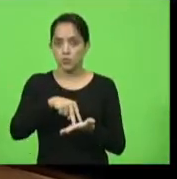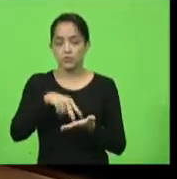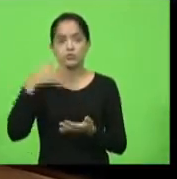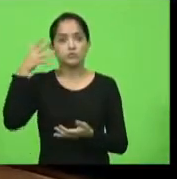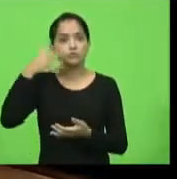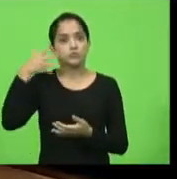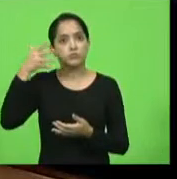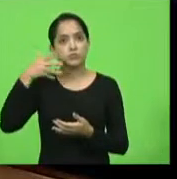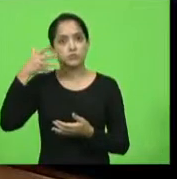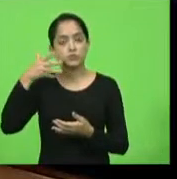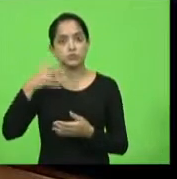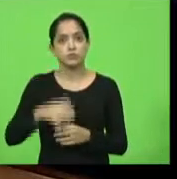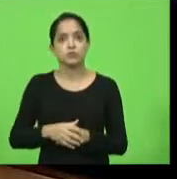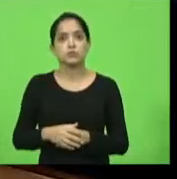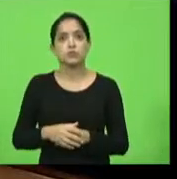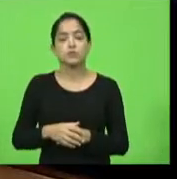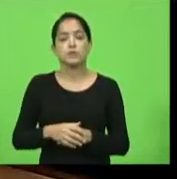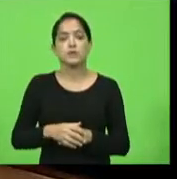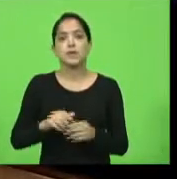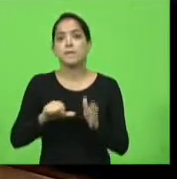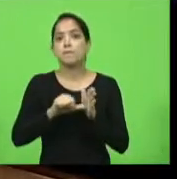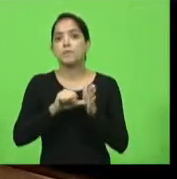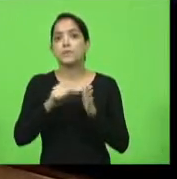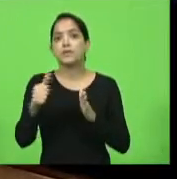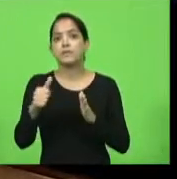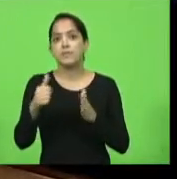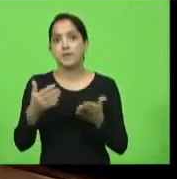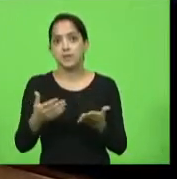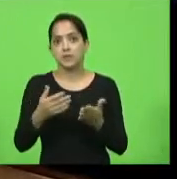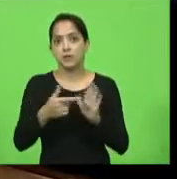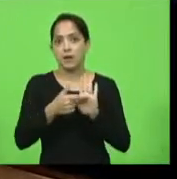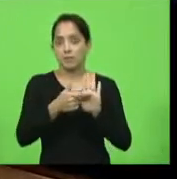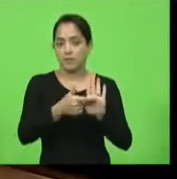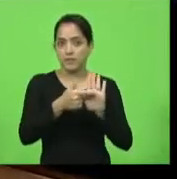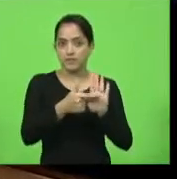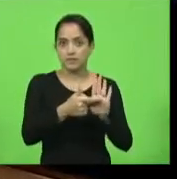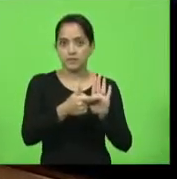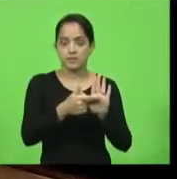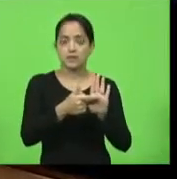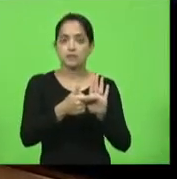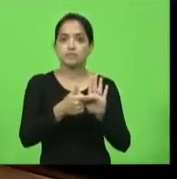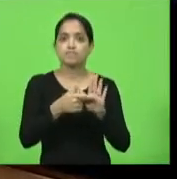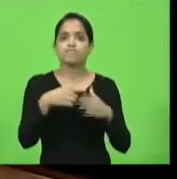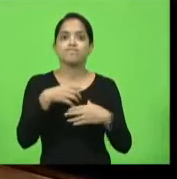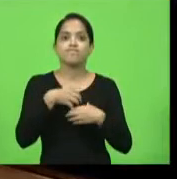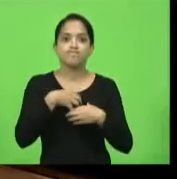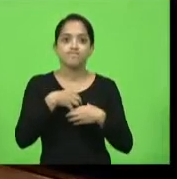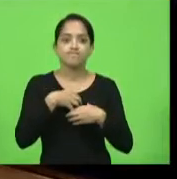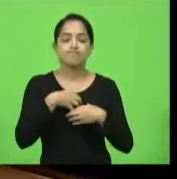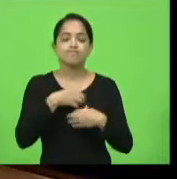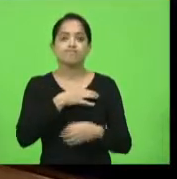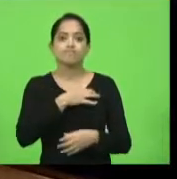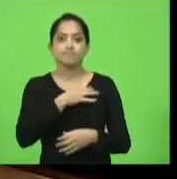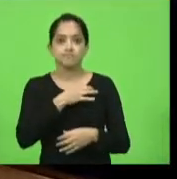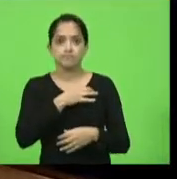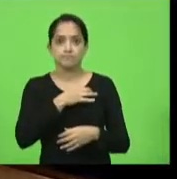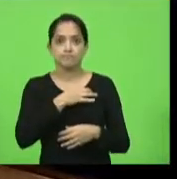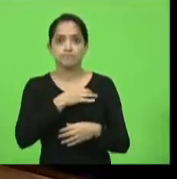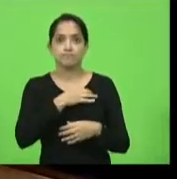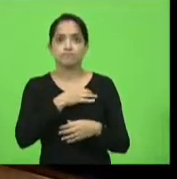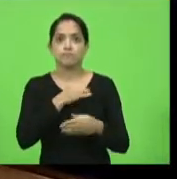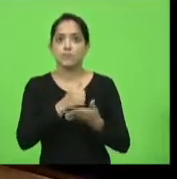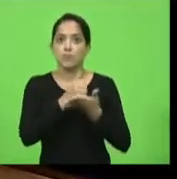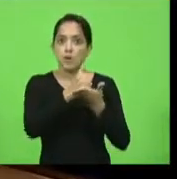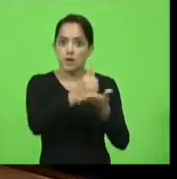é primeiramente quero aqui apresentar a minha solidariedade ao